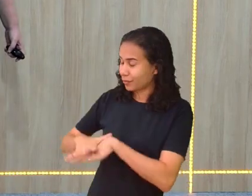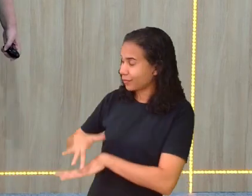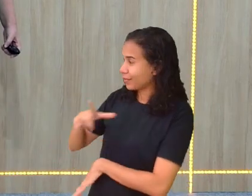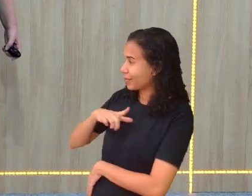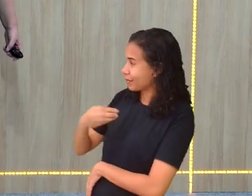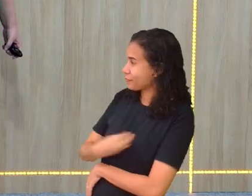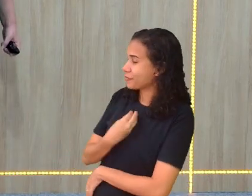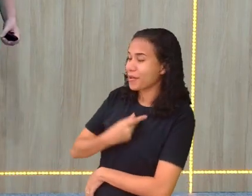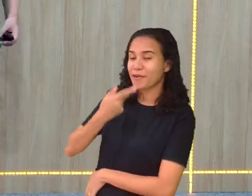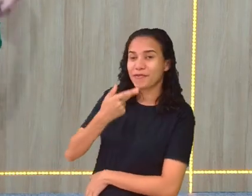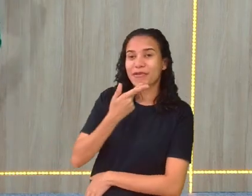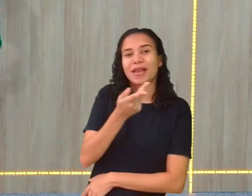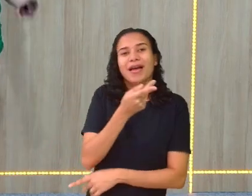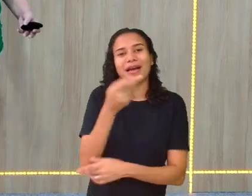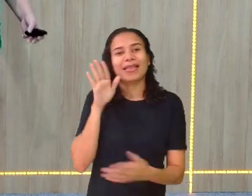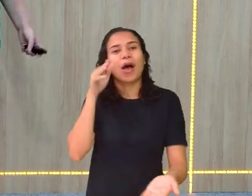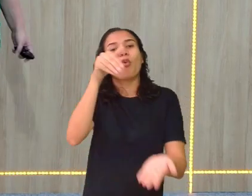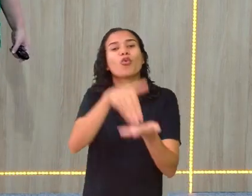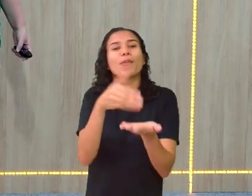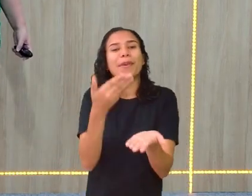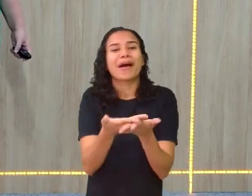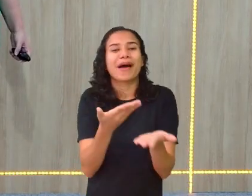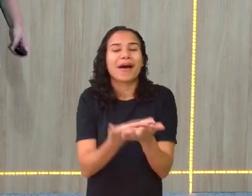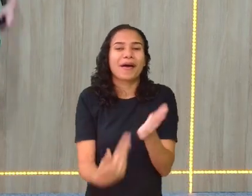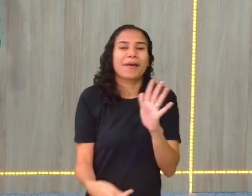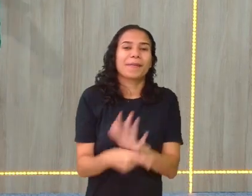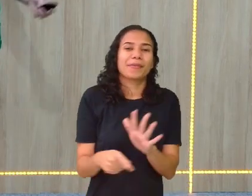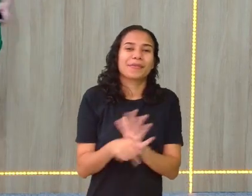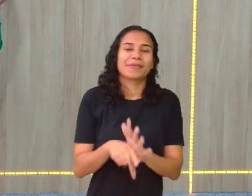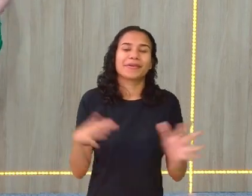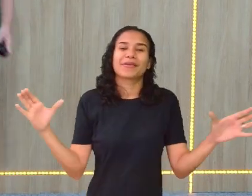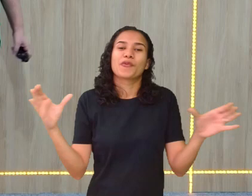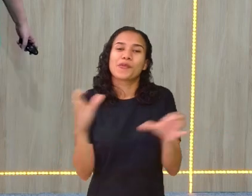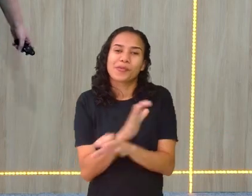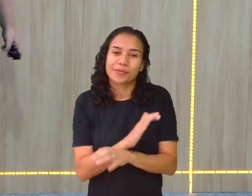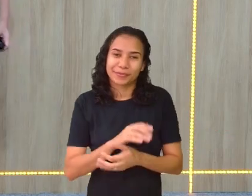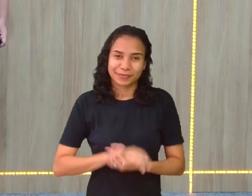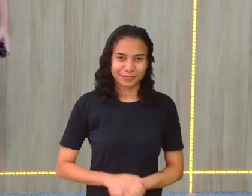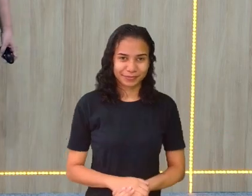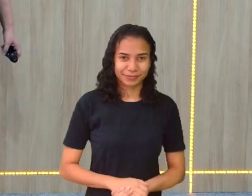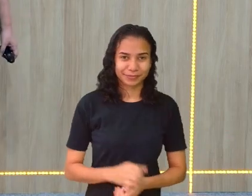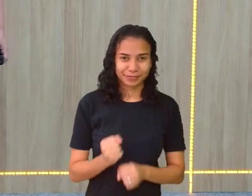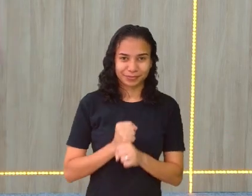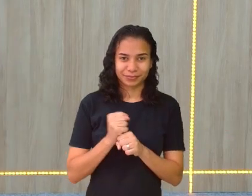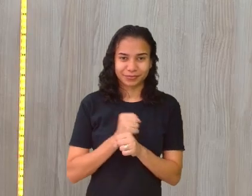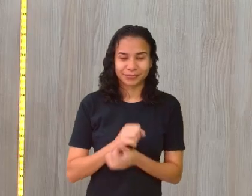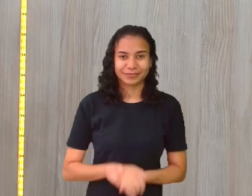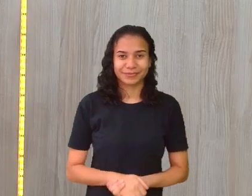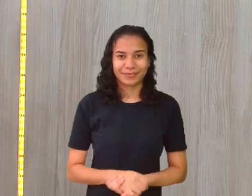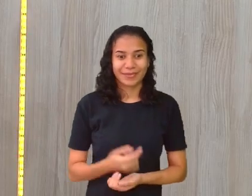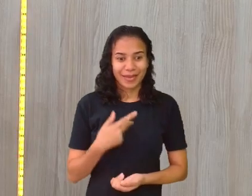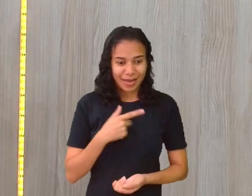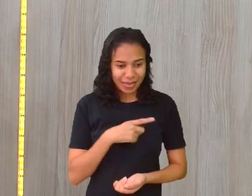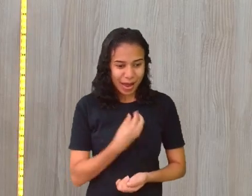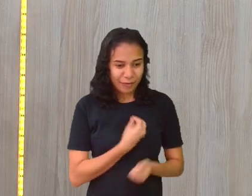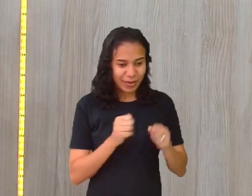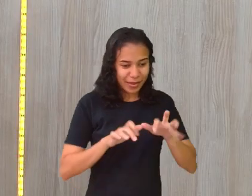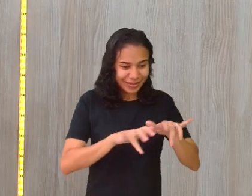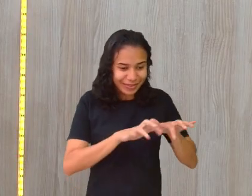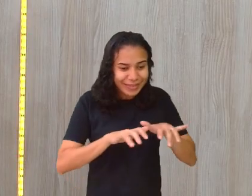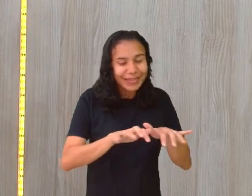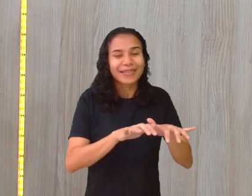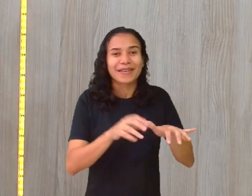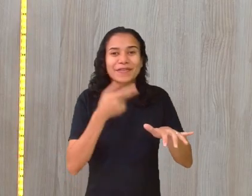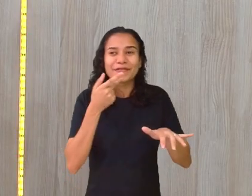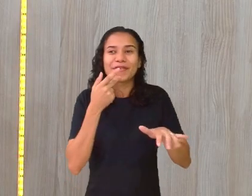mensagem que o senhor quer deixar nessa última aula, nesse encerramento de ano? Estava até digitando aqui no chat, agora deu uma